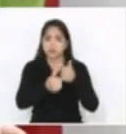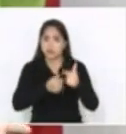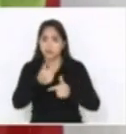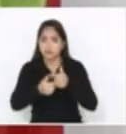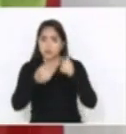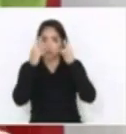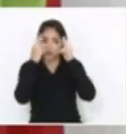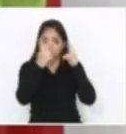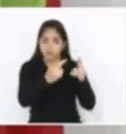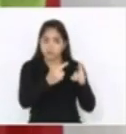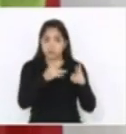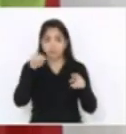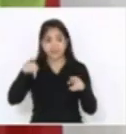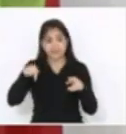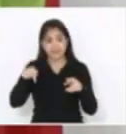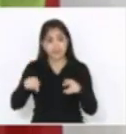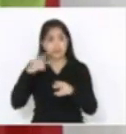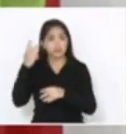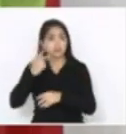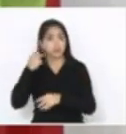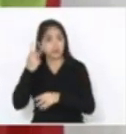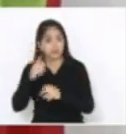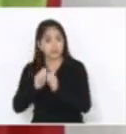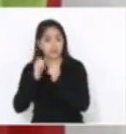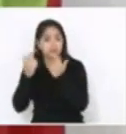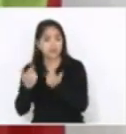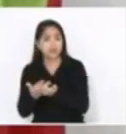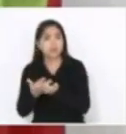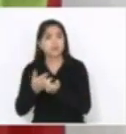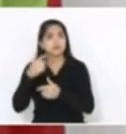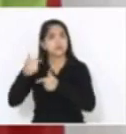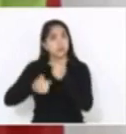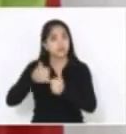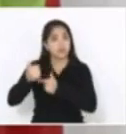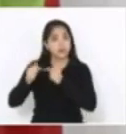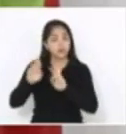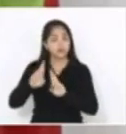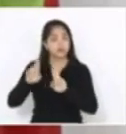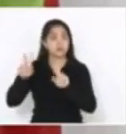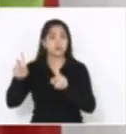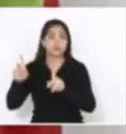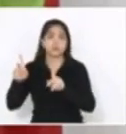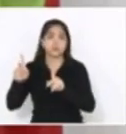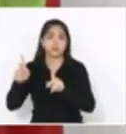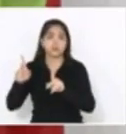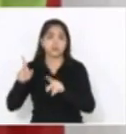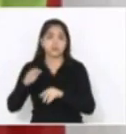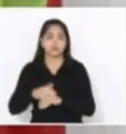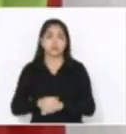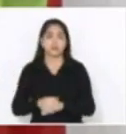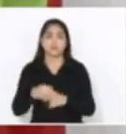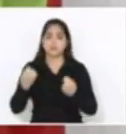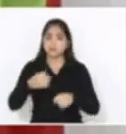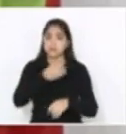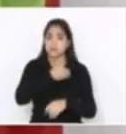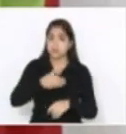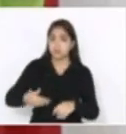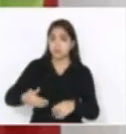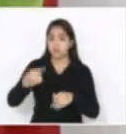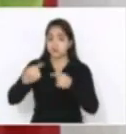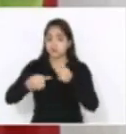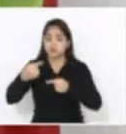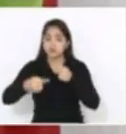não é aqui chegar e carimbar um desejo do governo sem poder discutir, sem poder